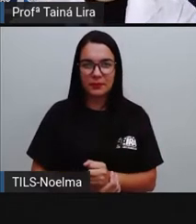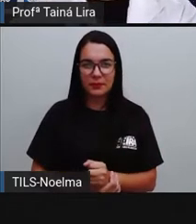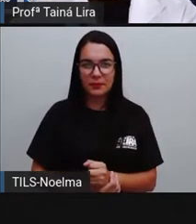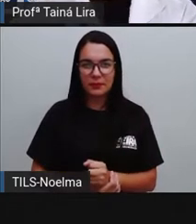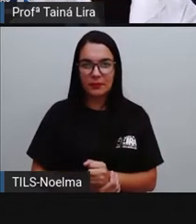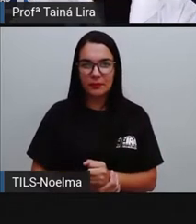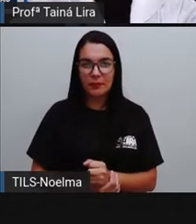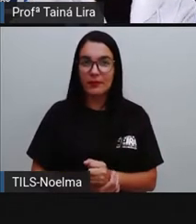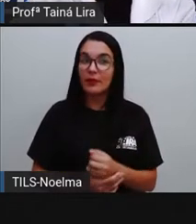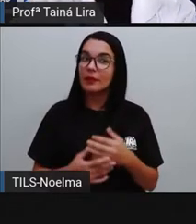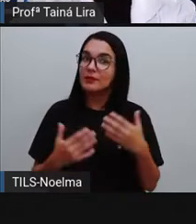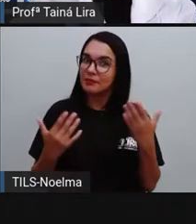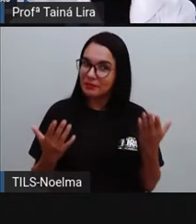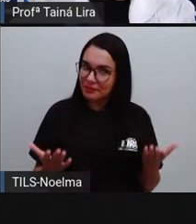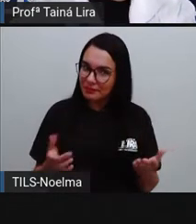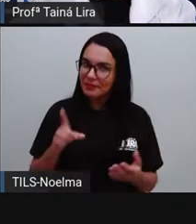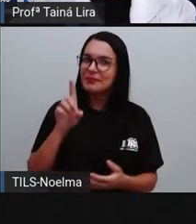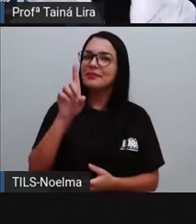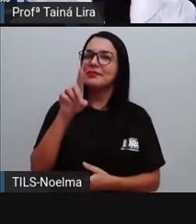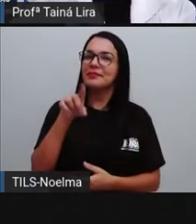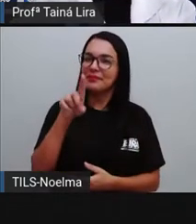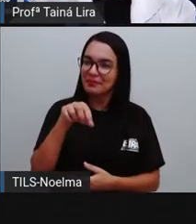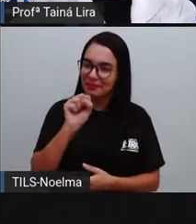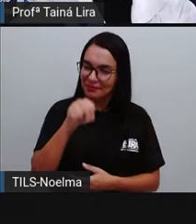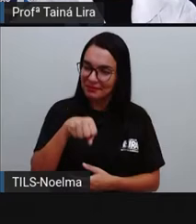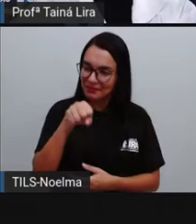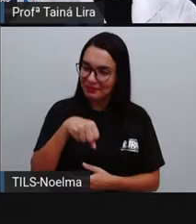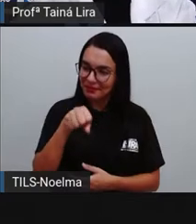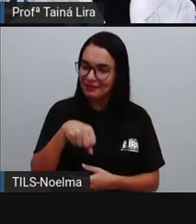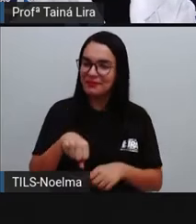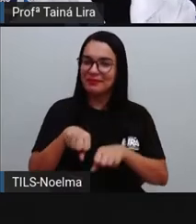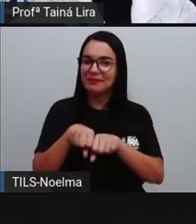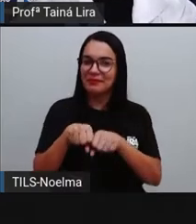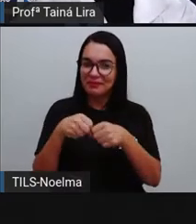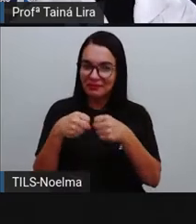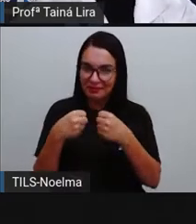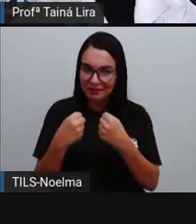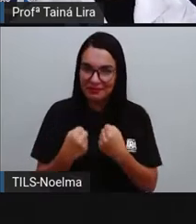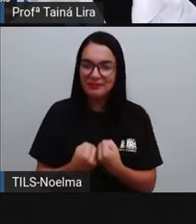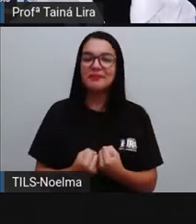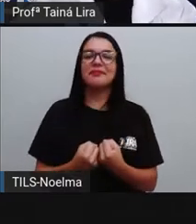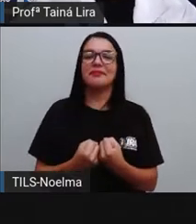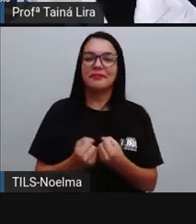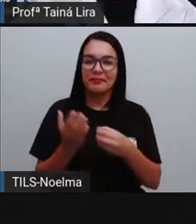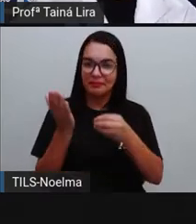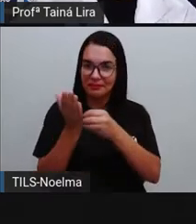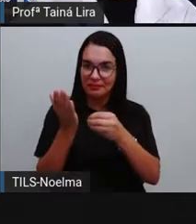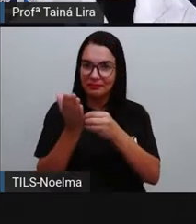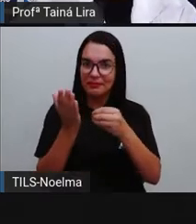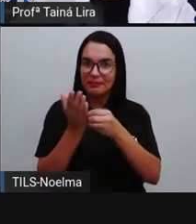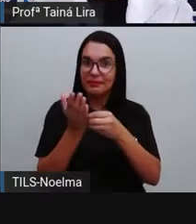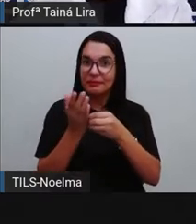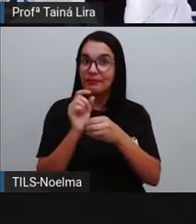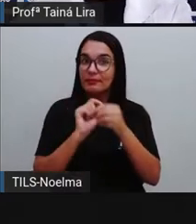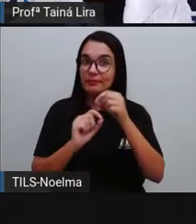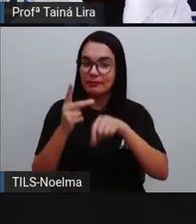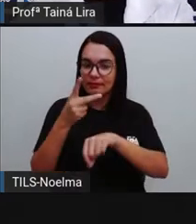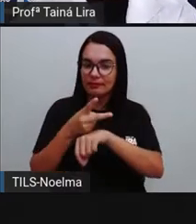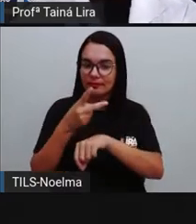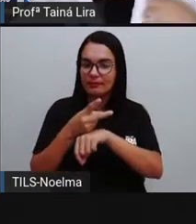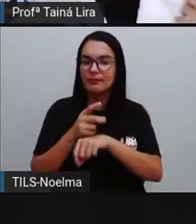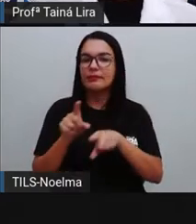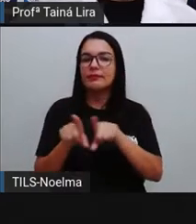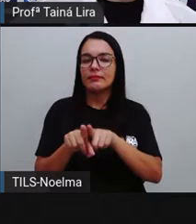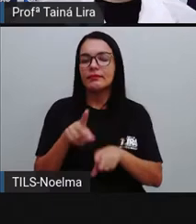Bom, é possível, tá? Segundo ano, quebrar sim a taça de cristal ali com a voz.